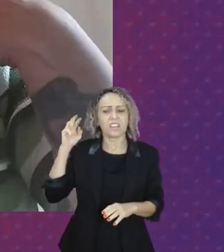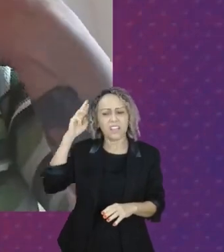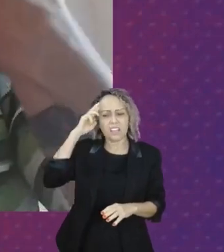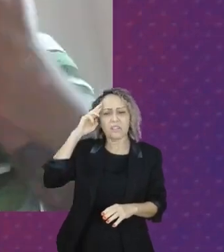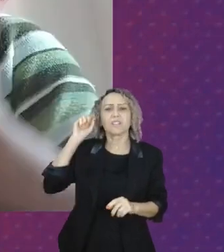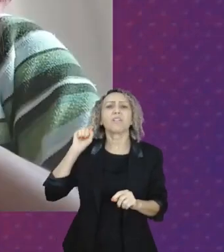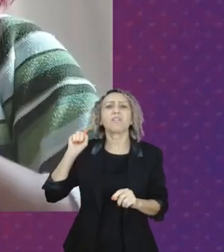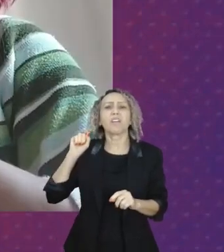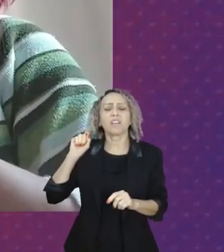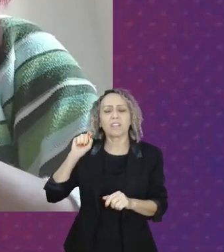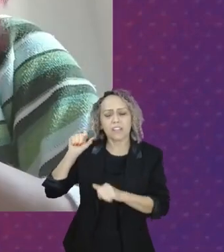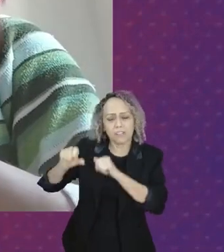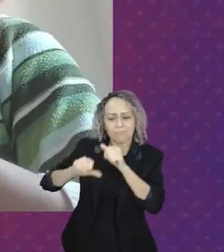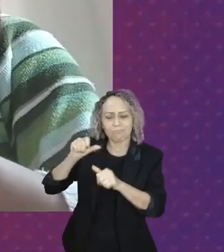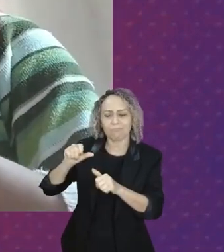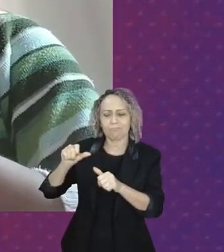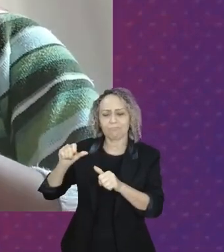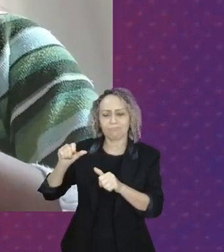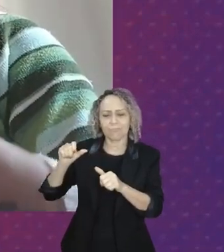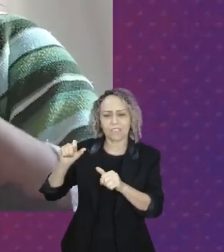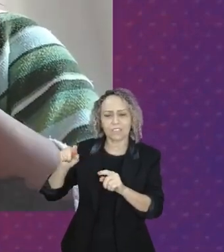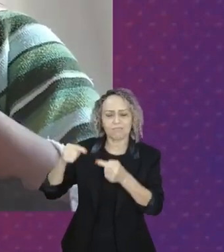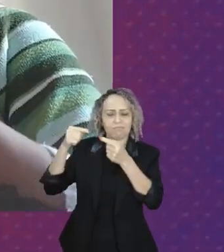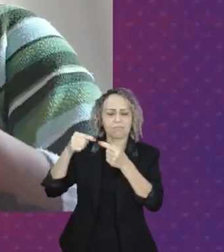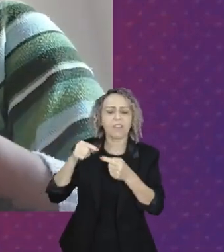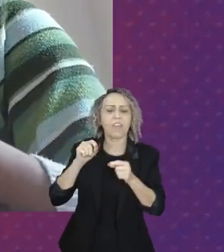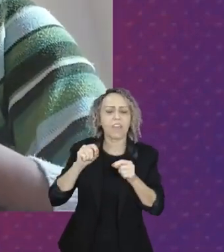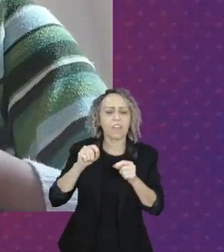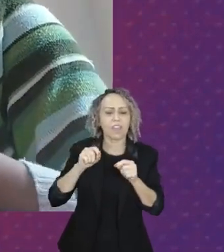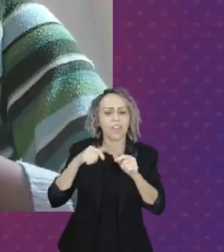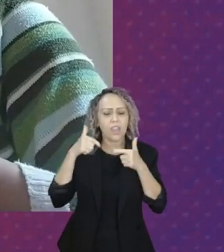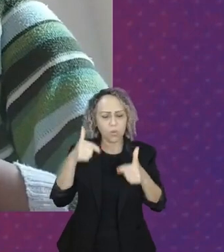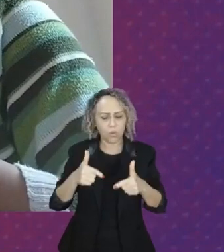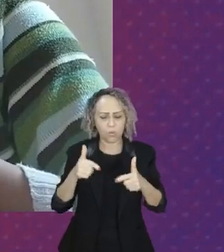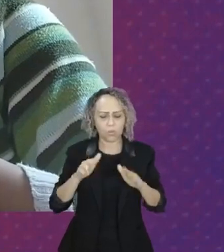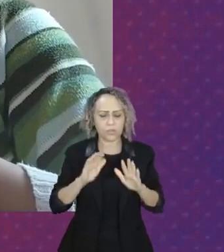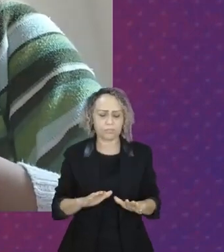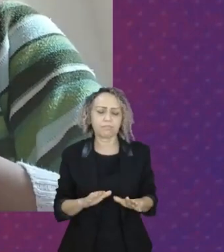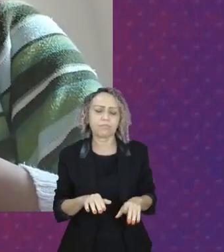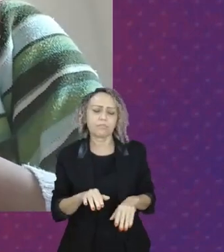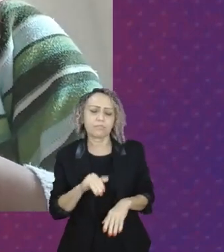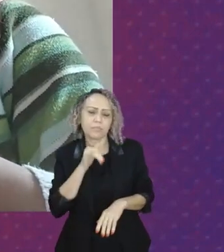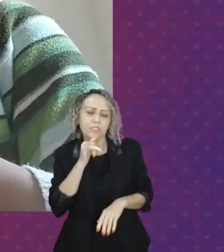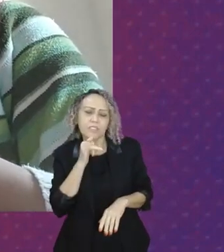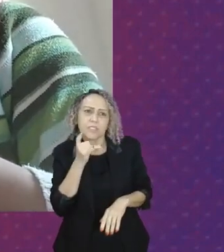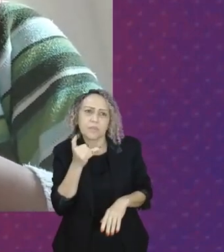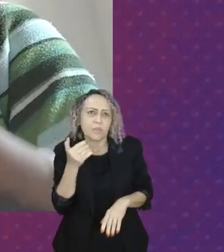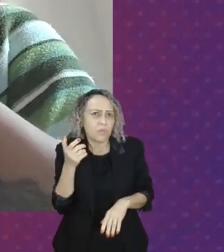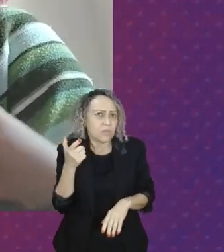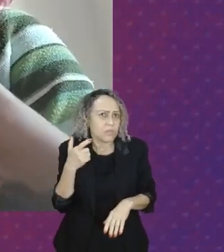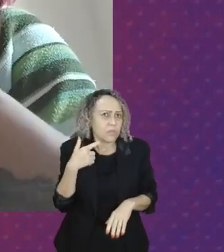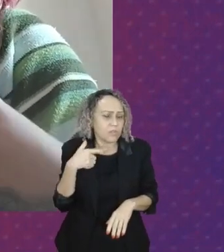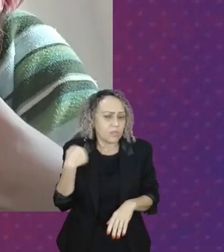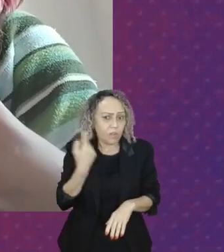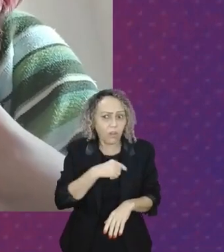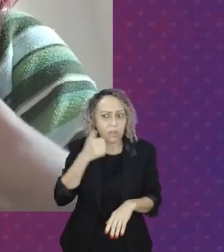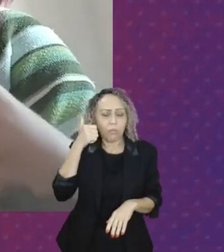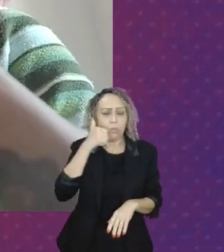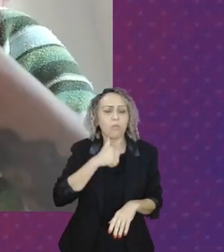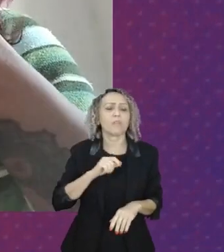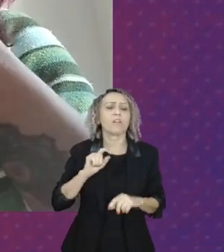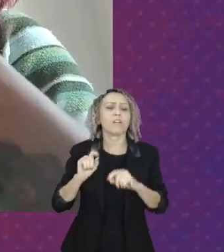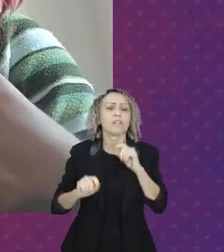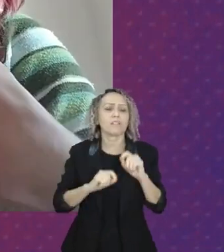conquista de política pública que dêem conta do bem-estar e do direito à cultura e lazer. Nós, mulheres,